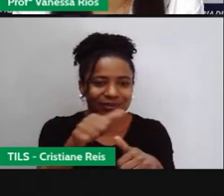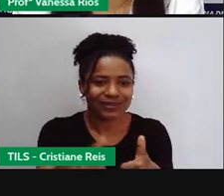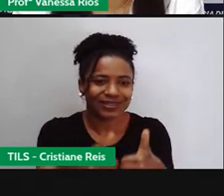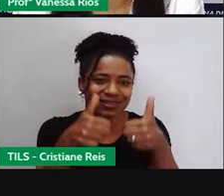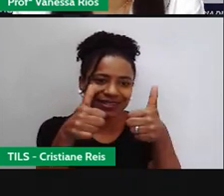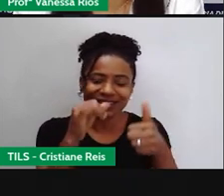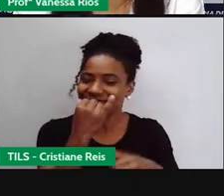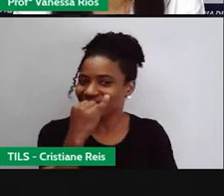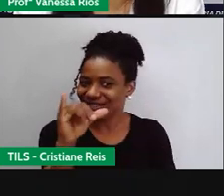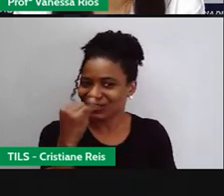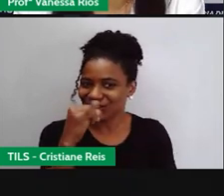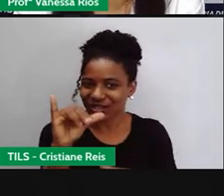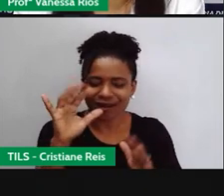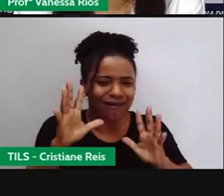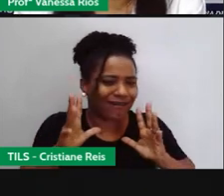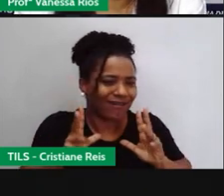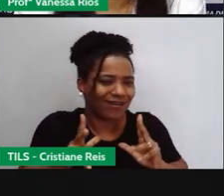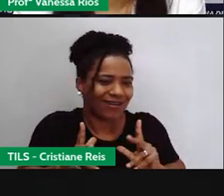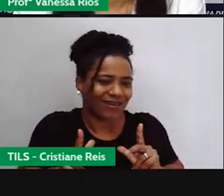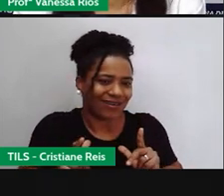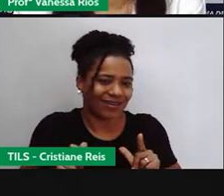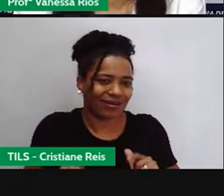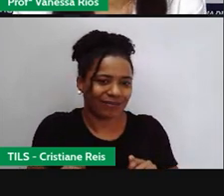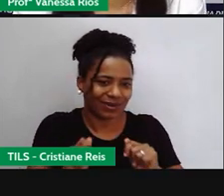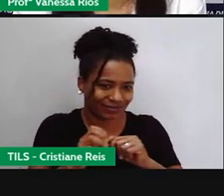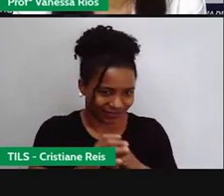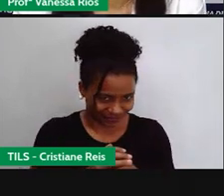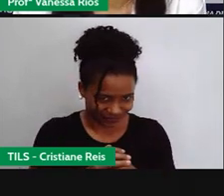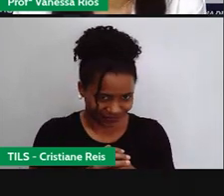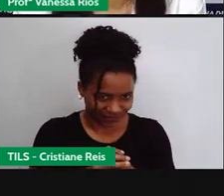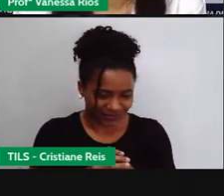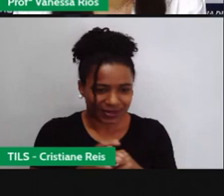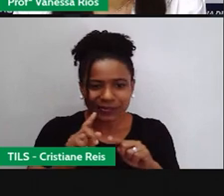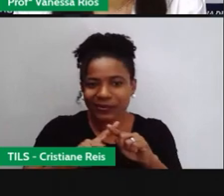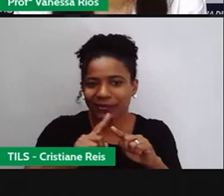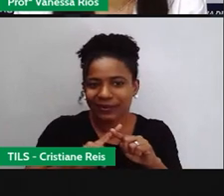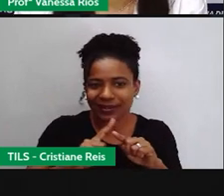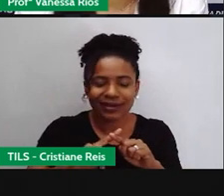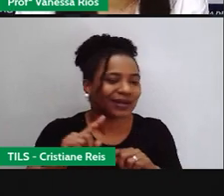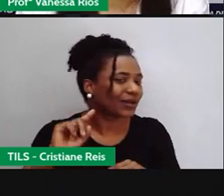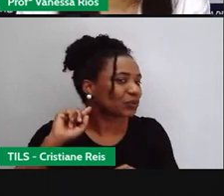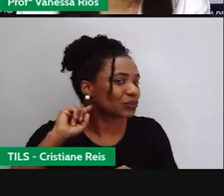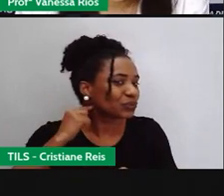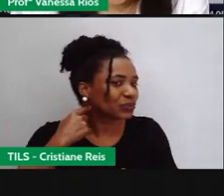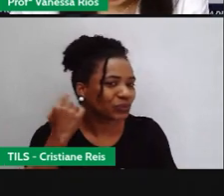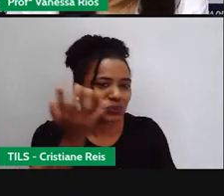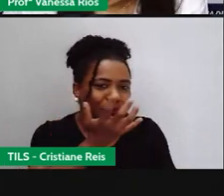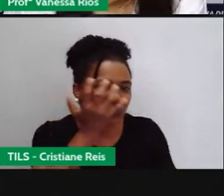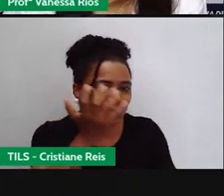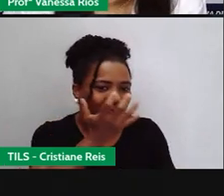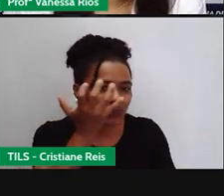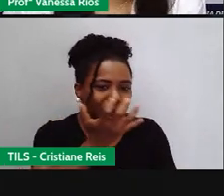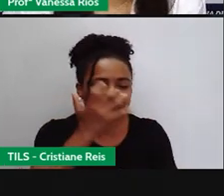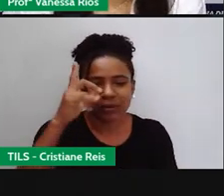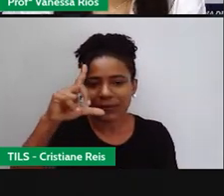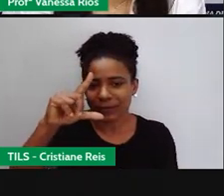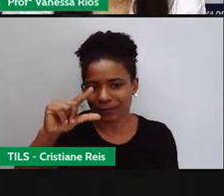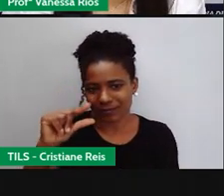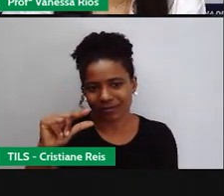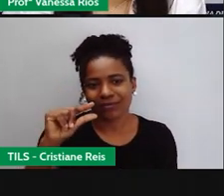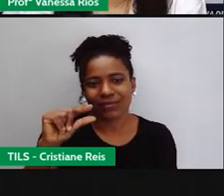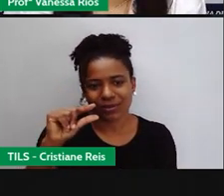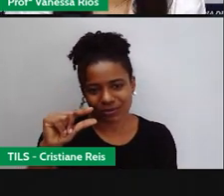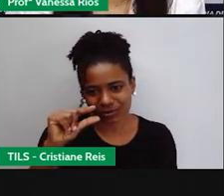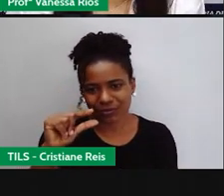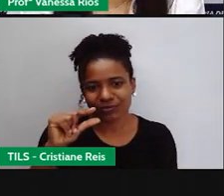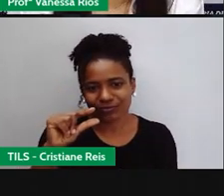o grau aí de poluição, né, devolvido ao ambiente, já é aí um,